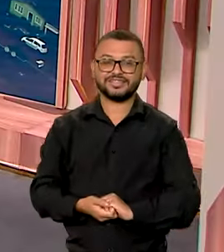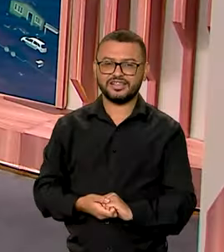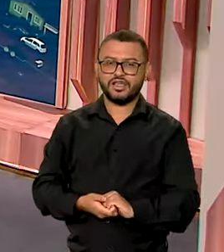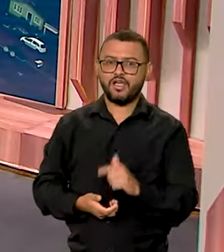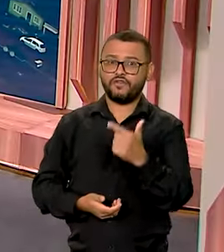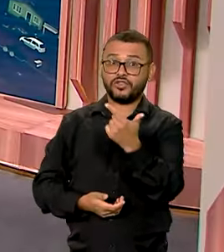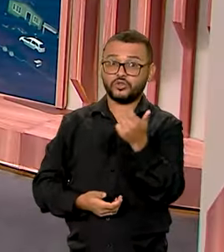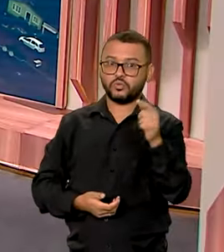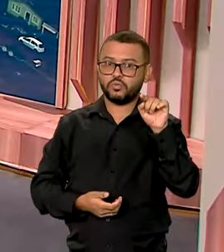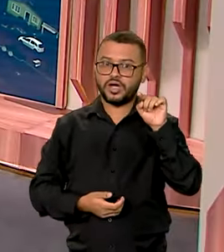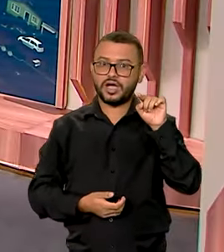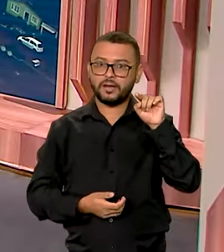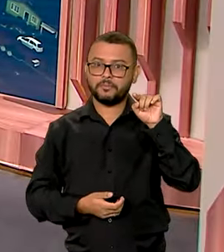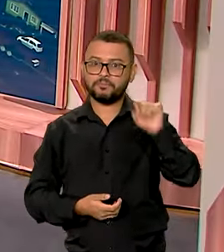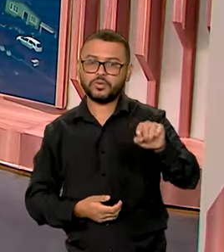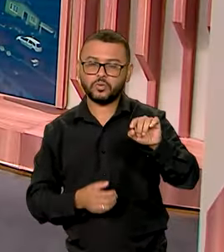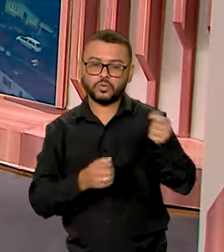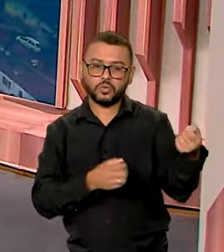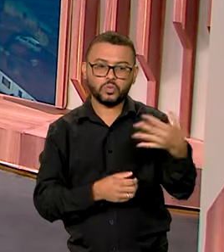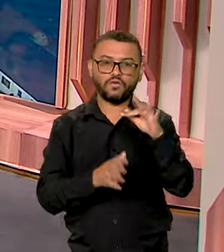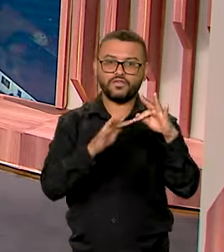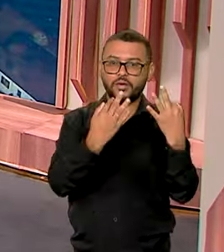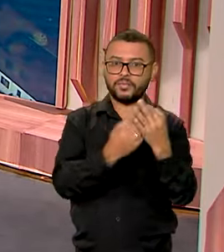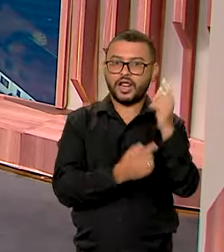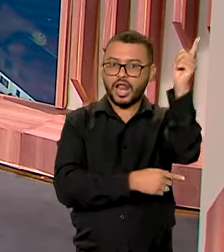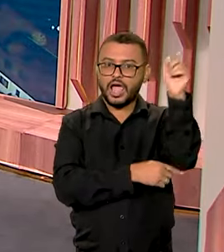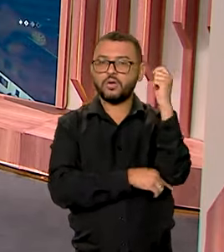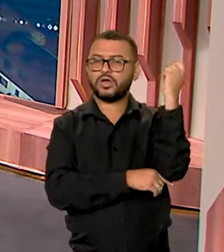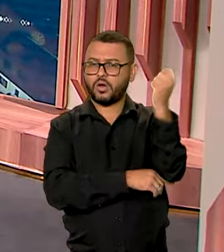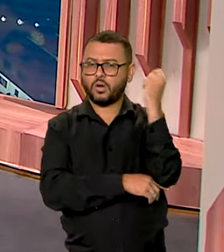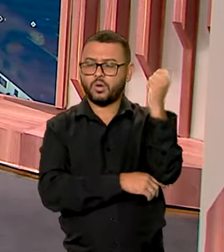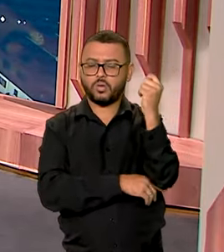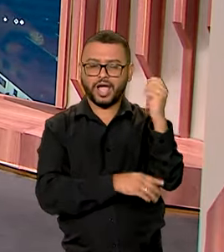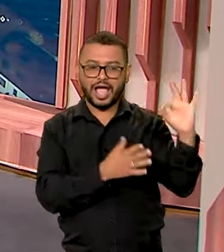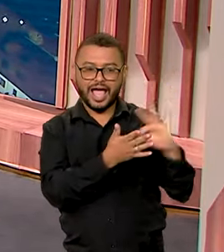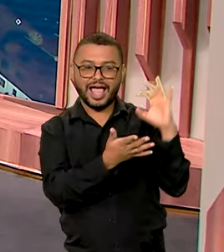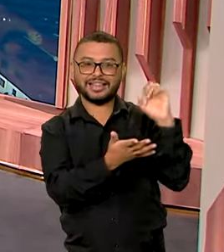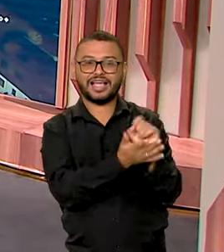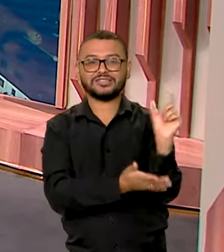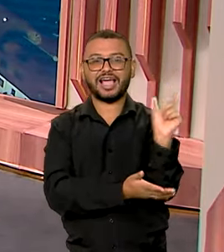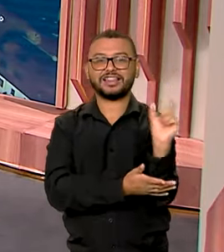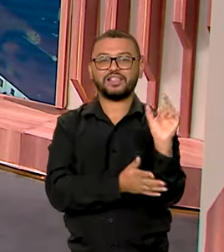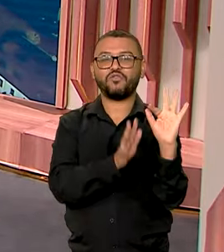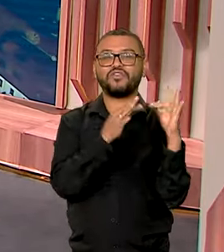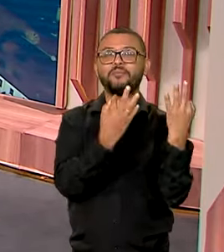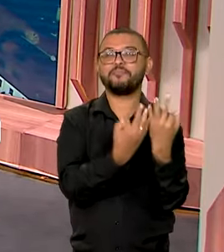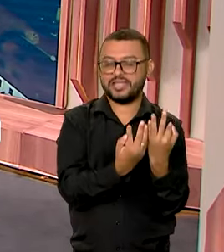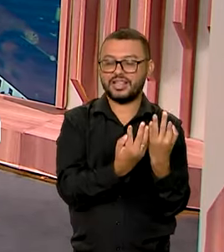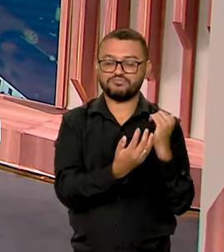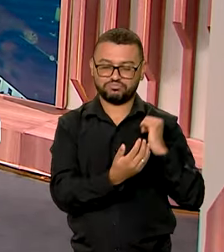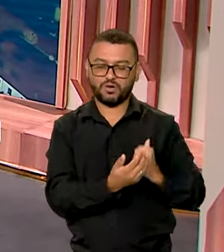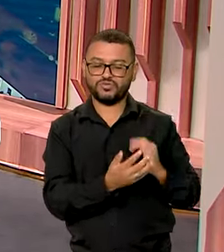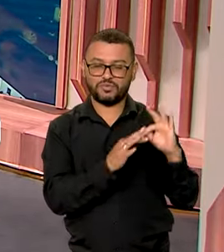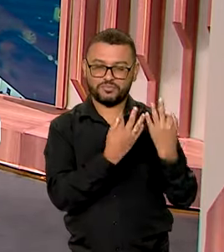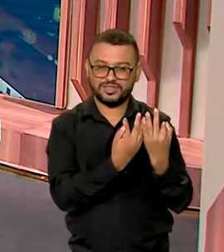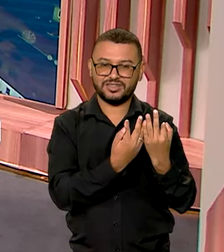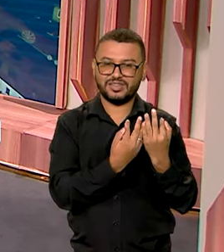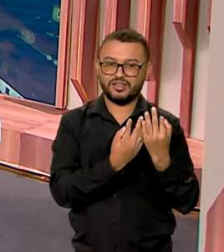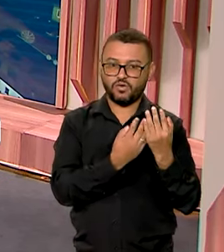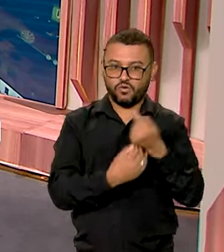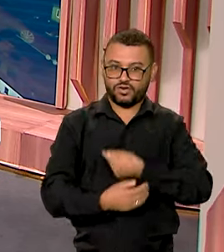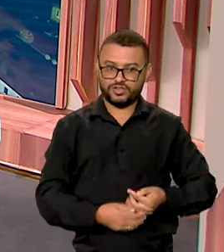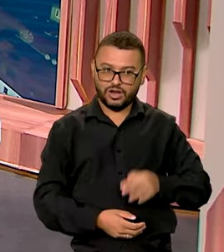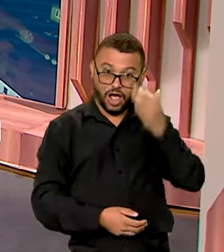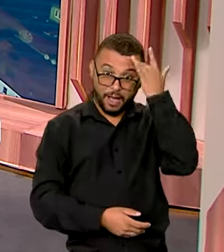21 mil novas famílias do Rio Grande do Sul vão ser incluídas no programa Bolsa Família do Governo Federal. E o pagamento sai